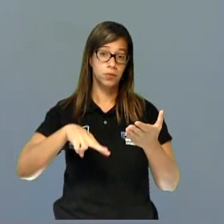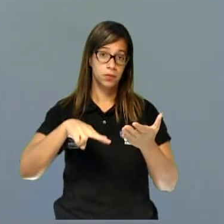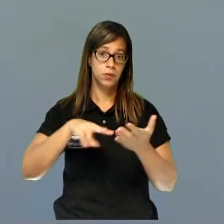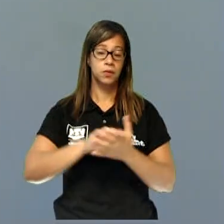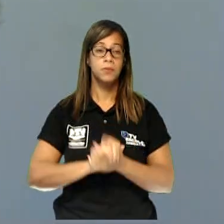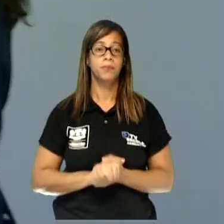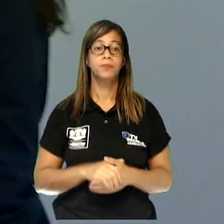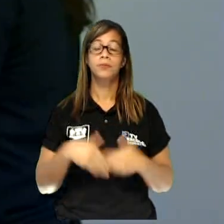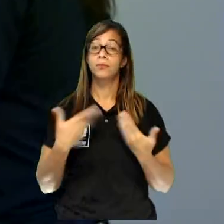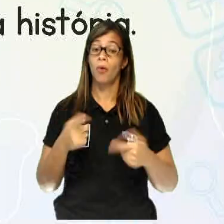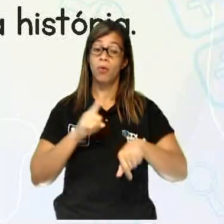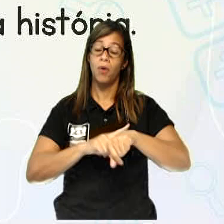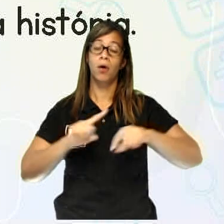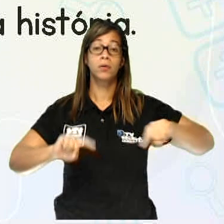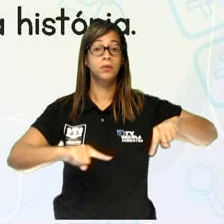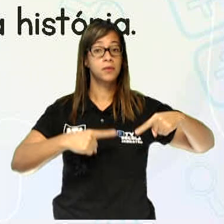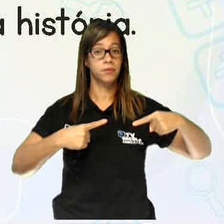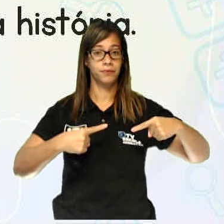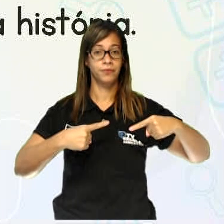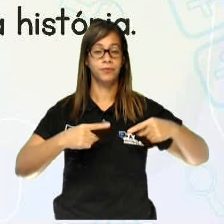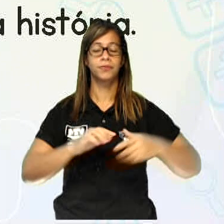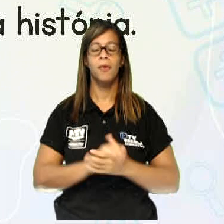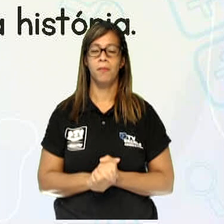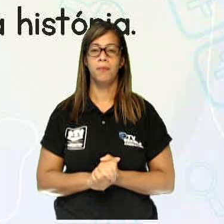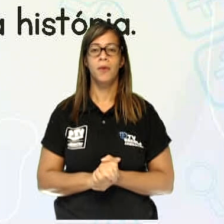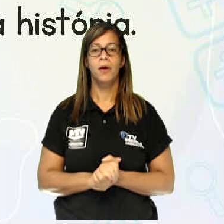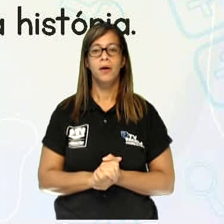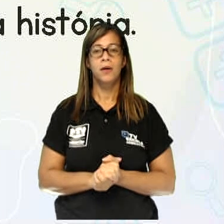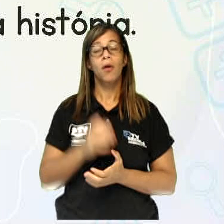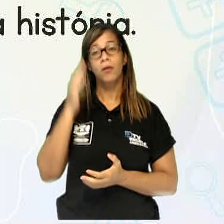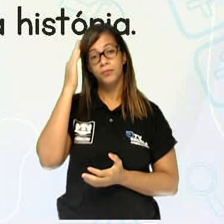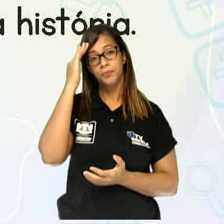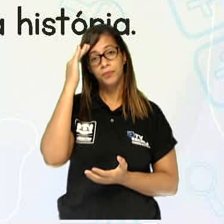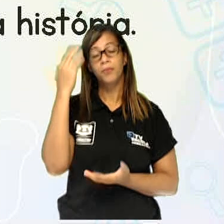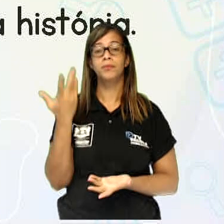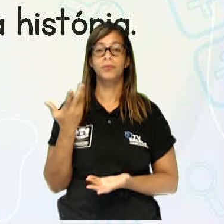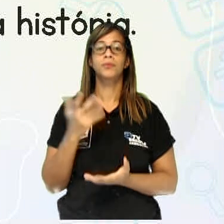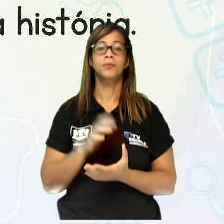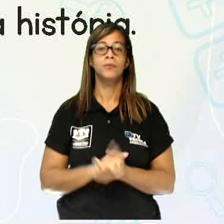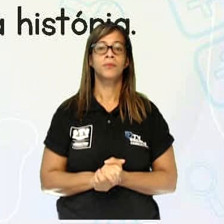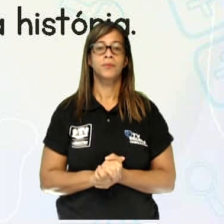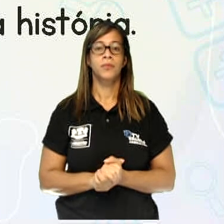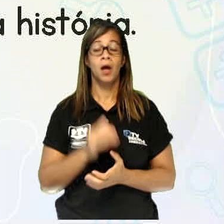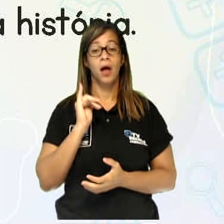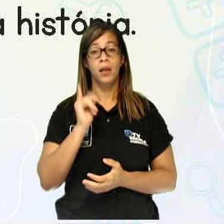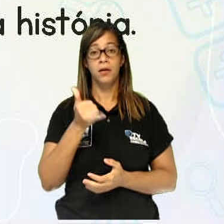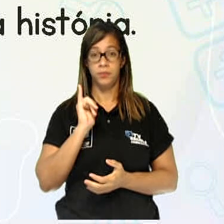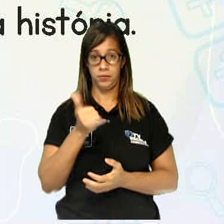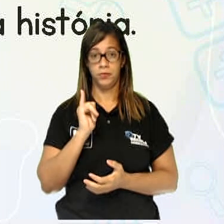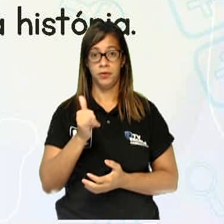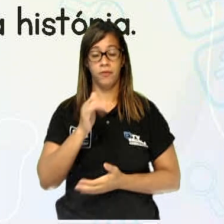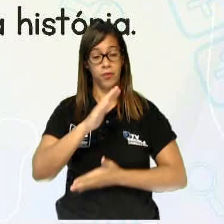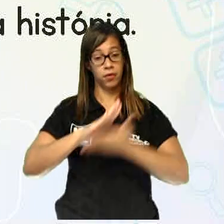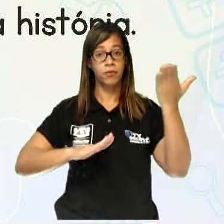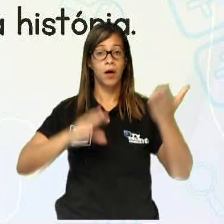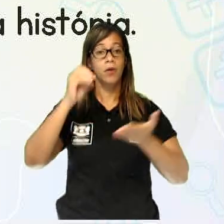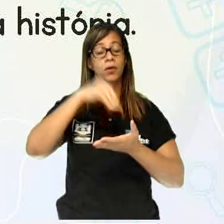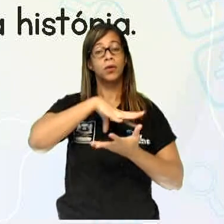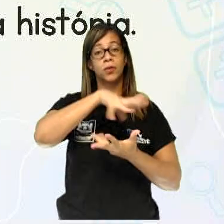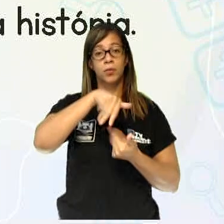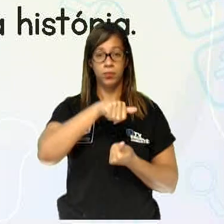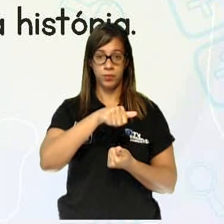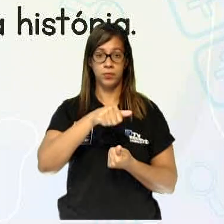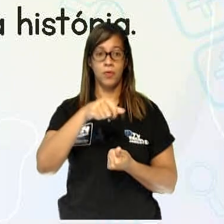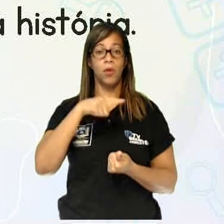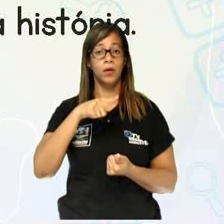vamos chegar à hora do desafio? Nós vimos que a narrativa de Aventura, Viagem ao Centro da Terra, tem por este motivador uma mensagem de Arxá, não sei.